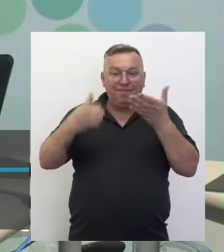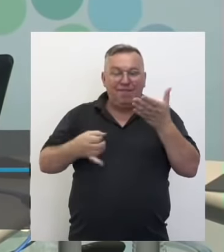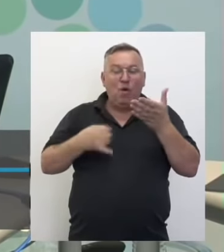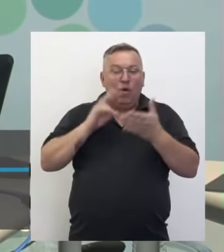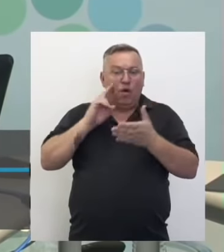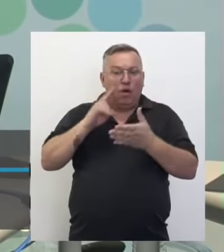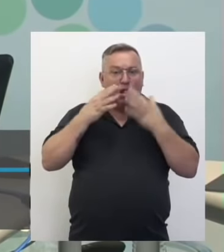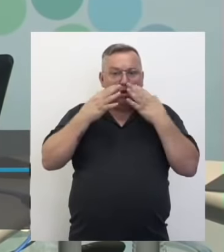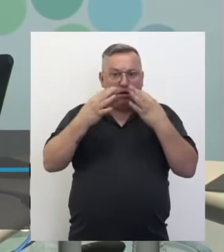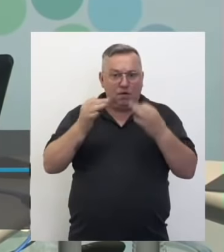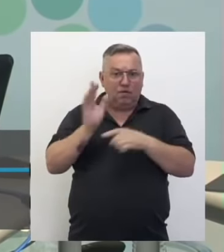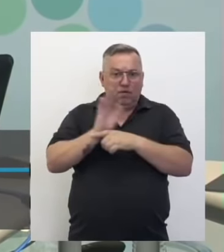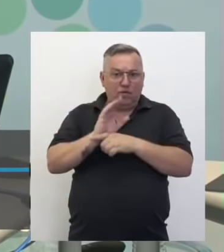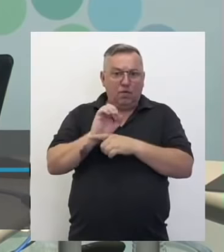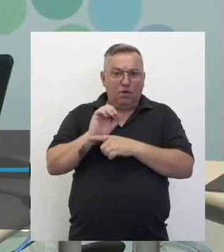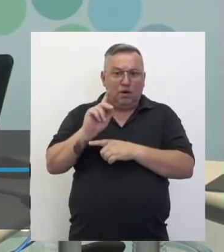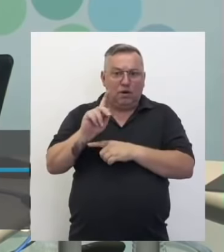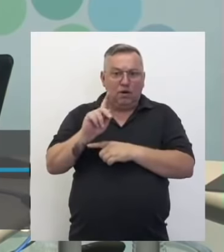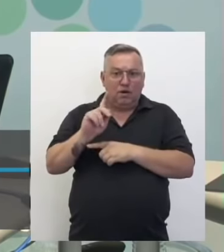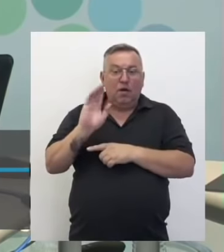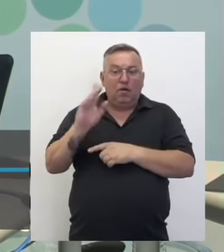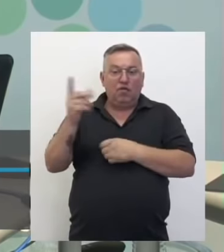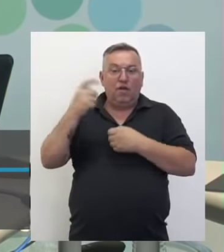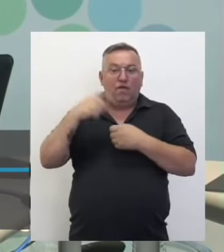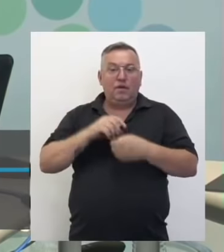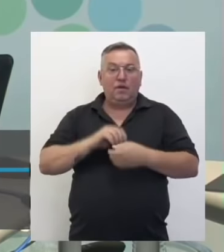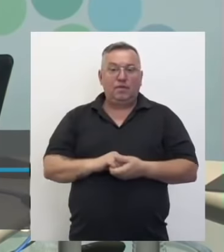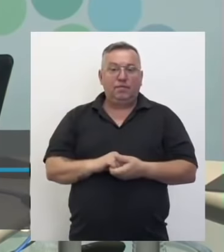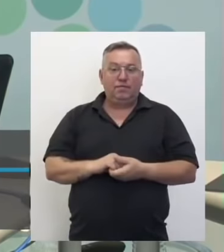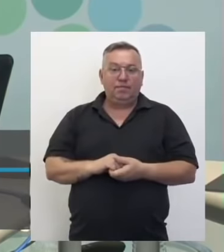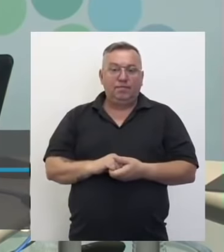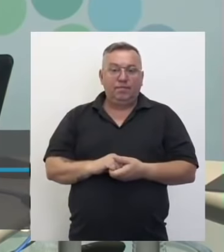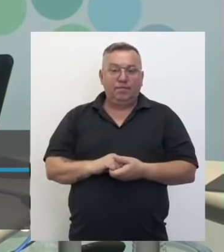Então prestem bastante atenção no nosso vídeo, tá? Já já a gente volta.